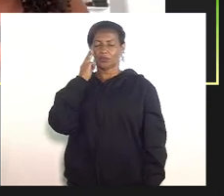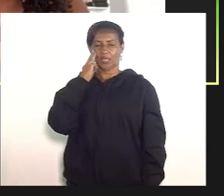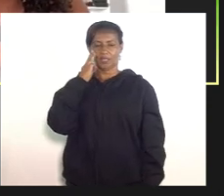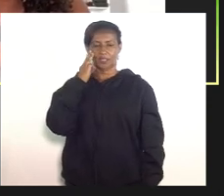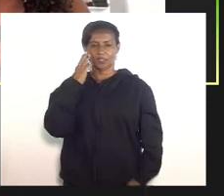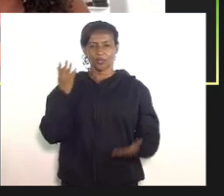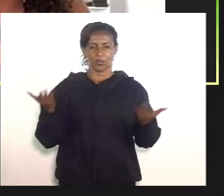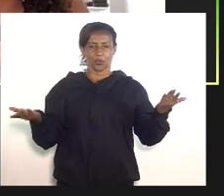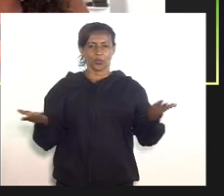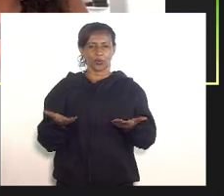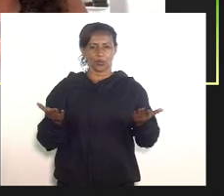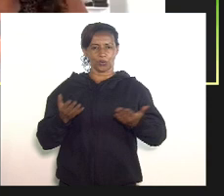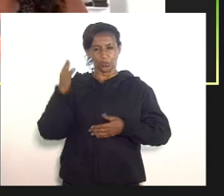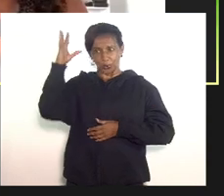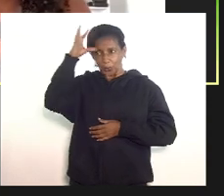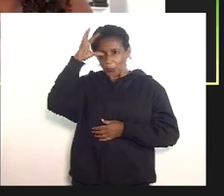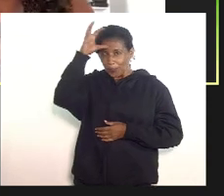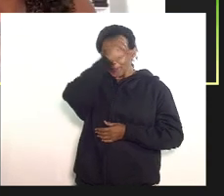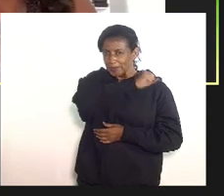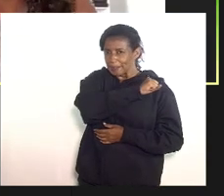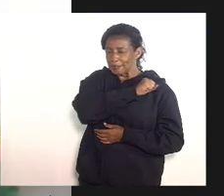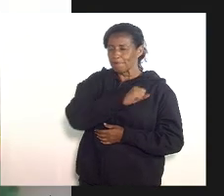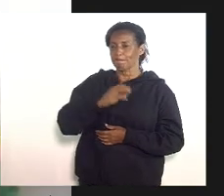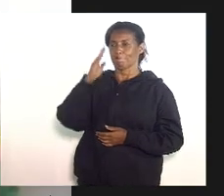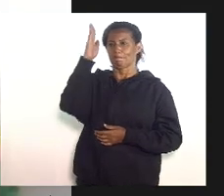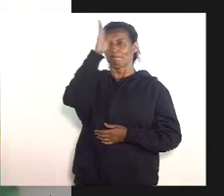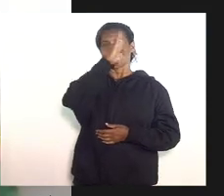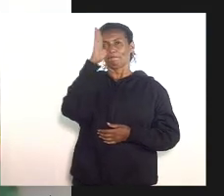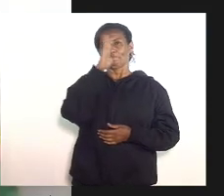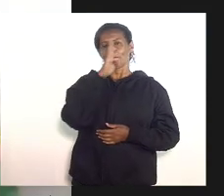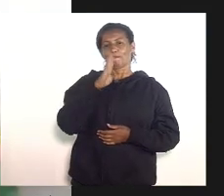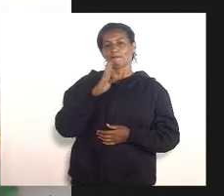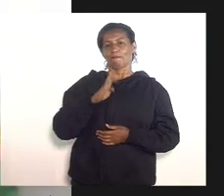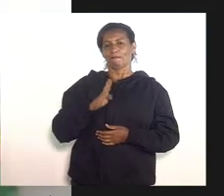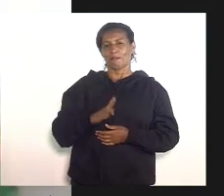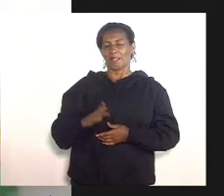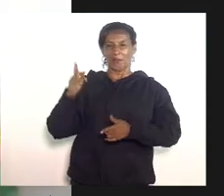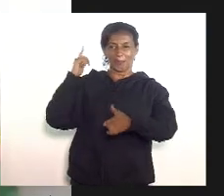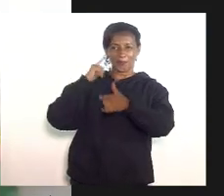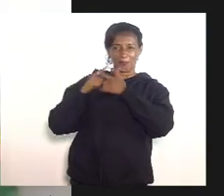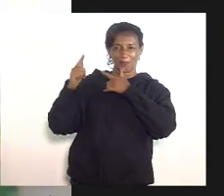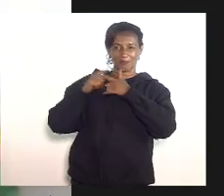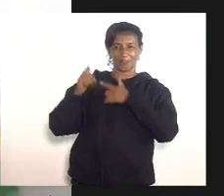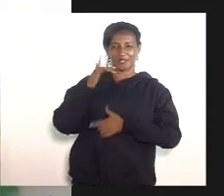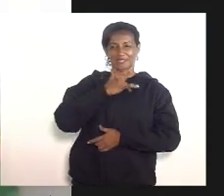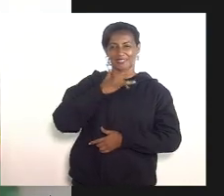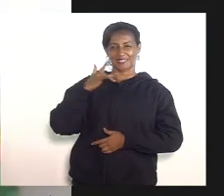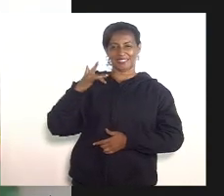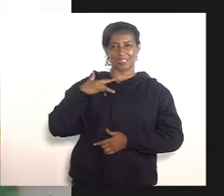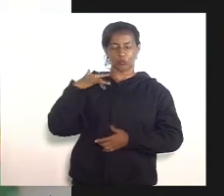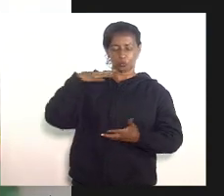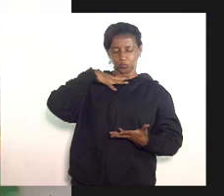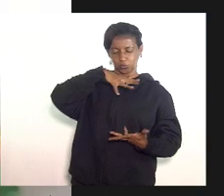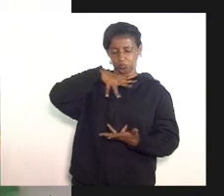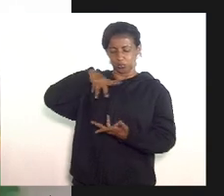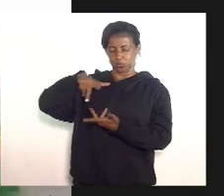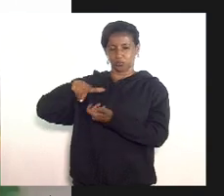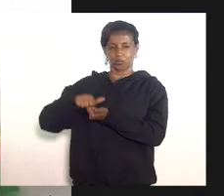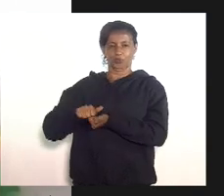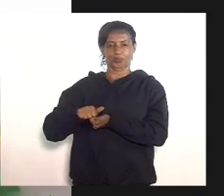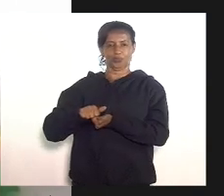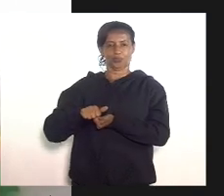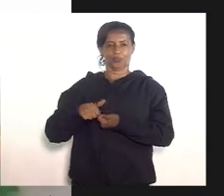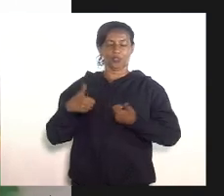compreendamos que o Brasil é dado como uma ameaça sanitária global isso é muito sério hoje